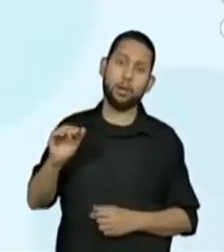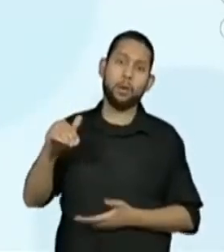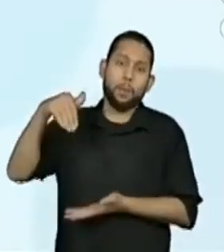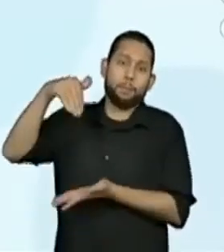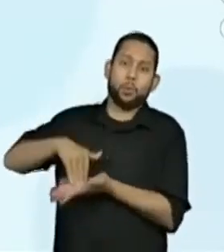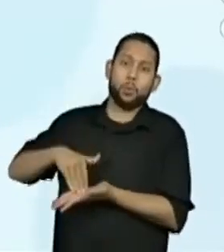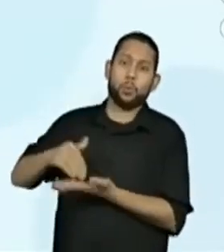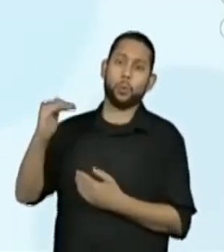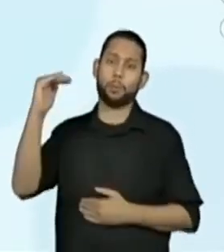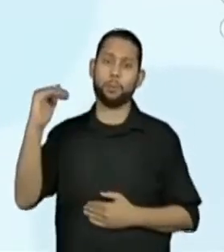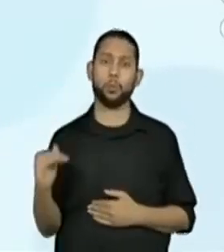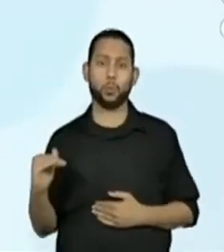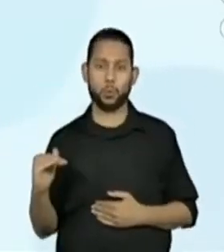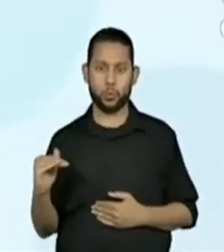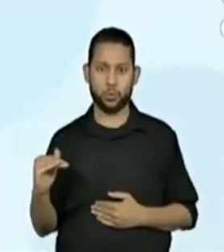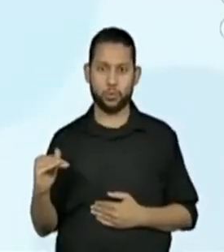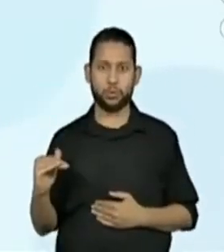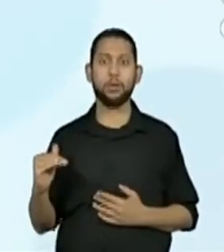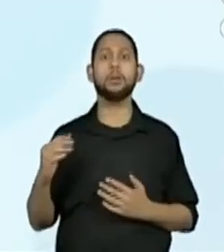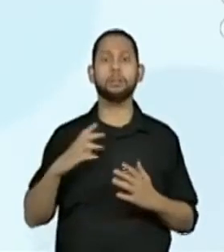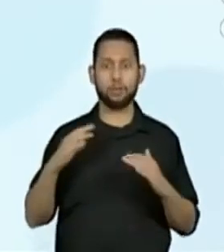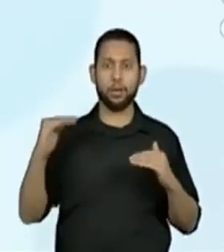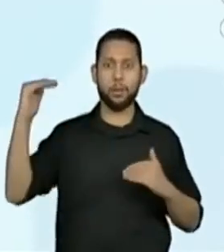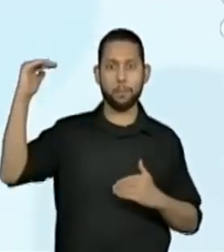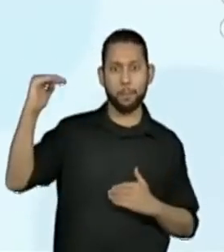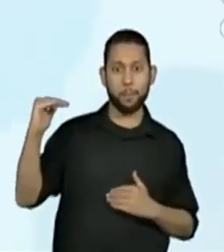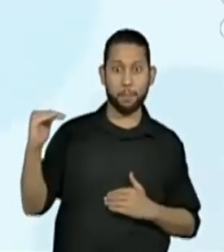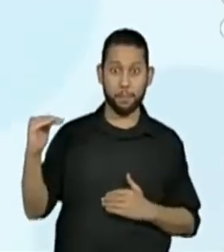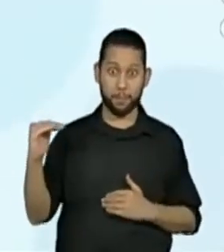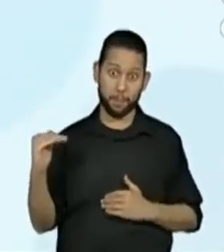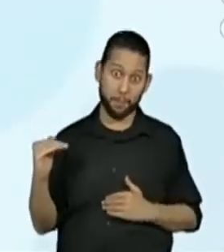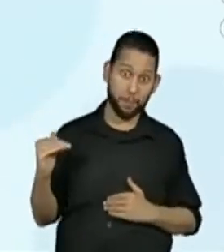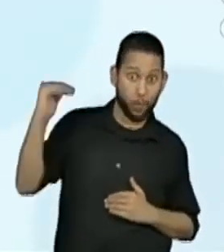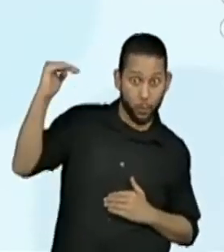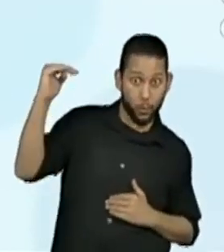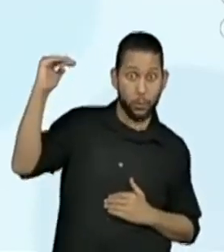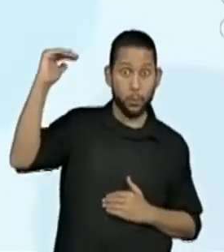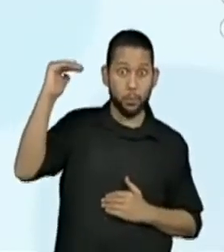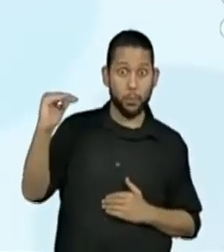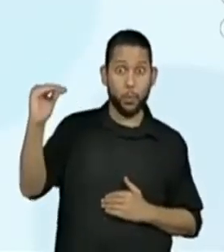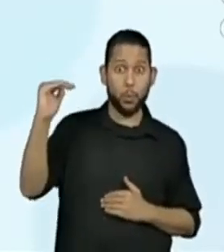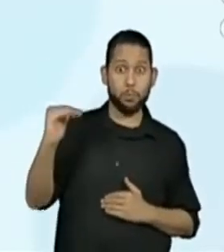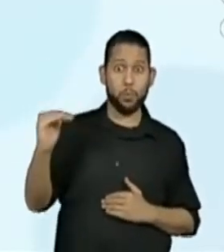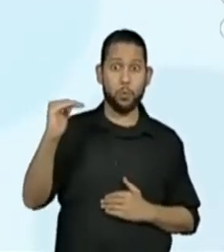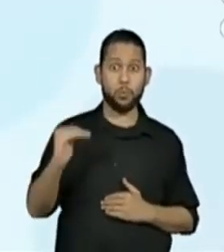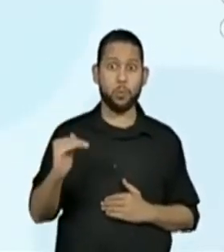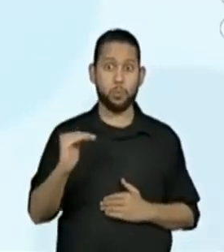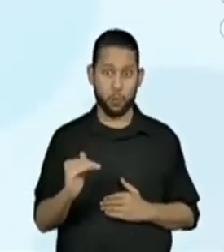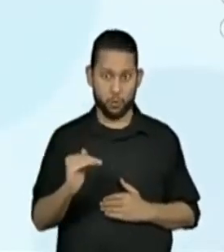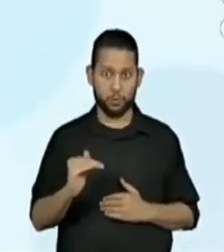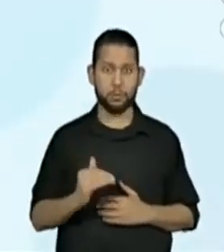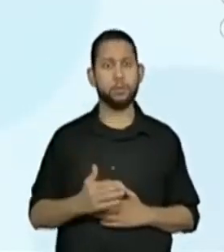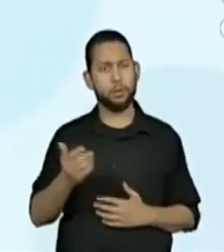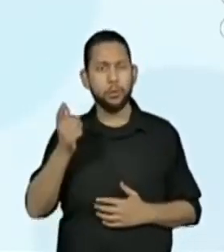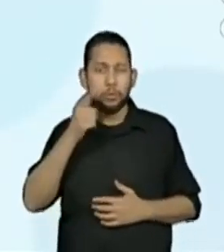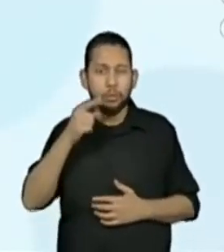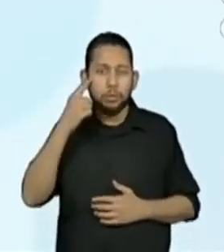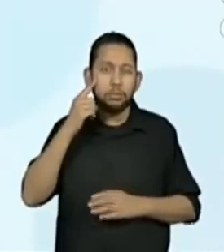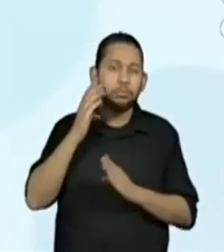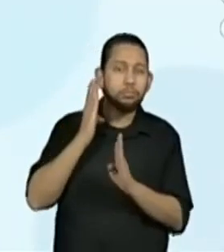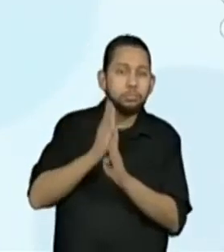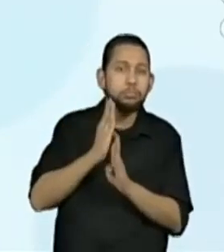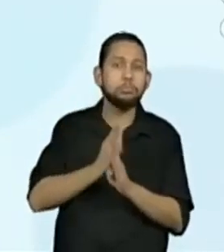Podemos pensar na reta numérica que a gente acabou de utilizar. Isso pode nos ajudar a ter uma ideia